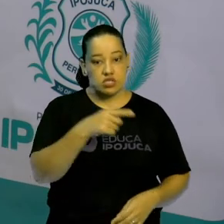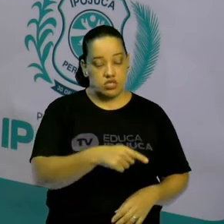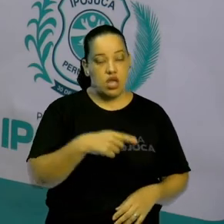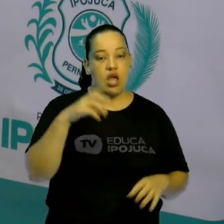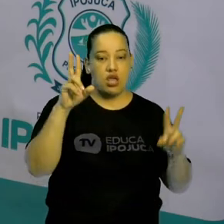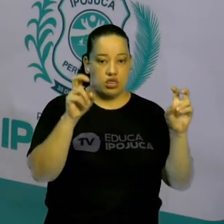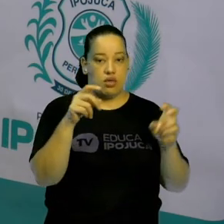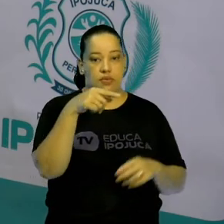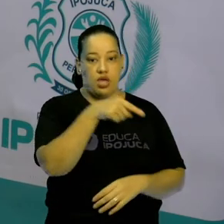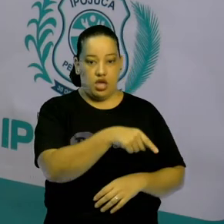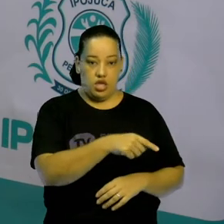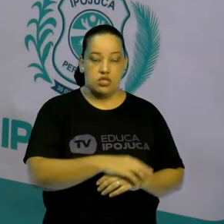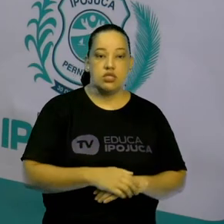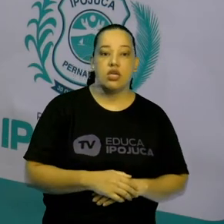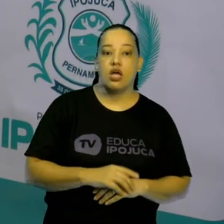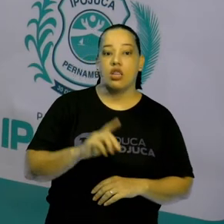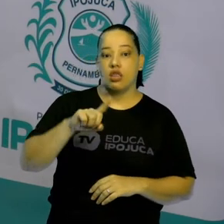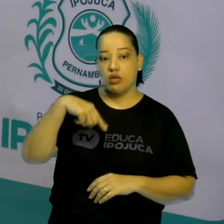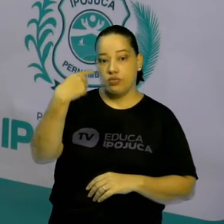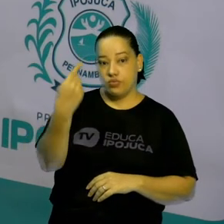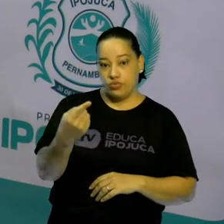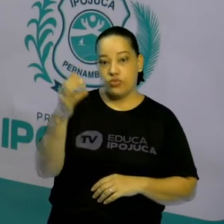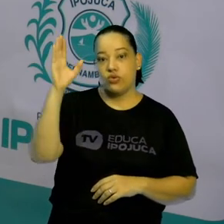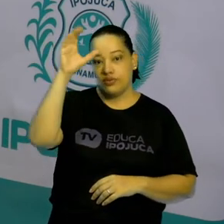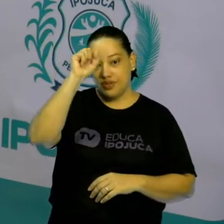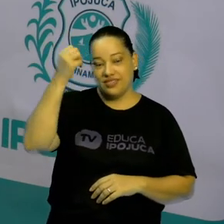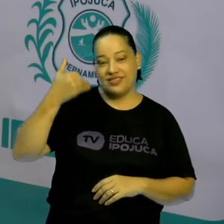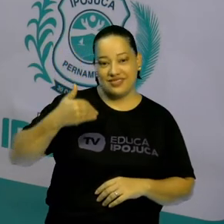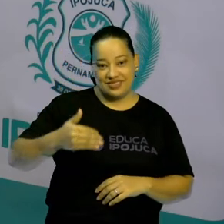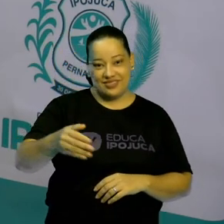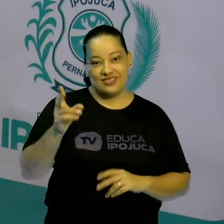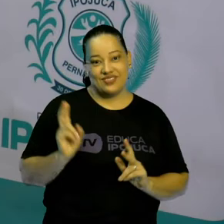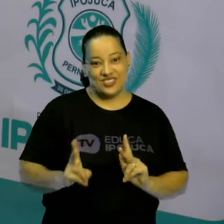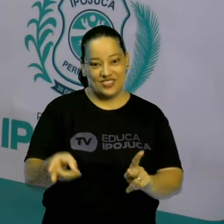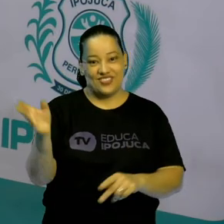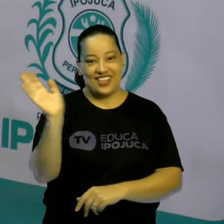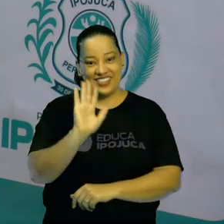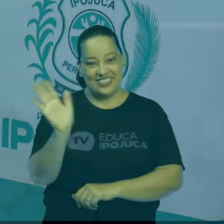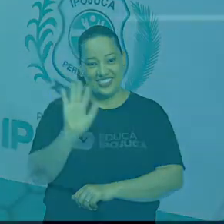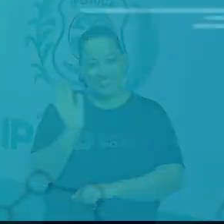e na próxima aula a gente vai ver os próximos biomas. Tchau para vocês!